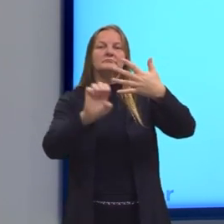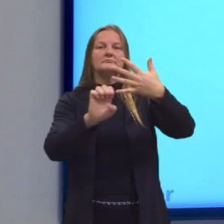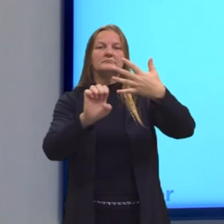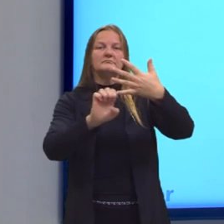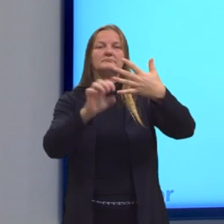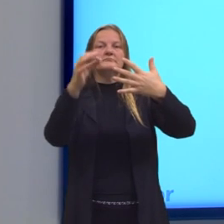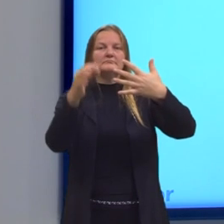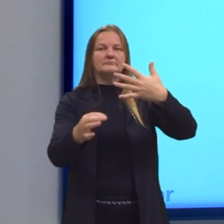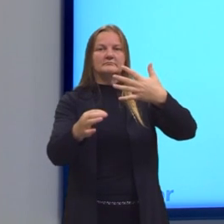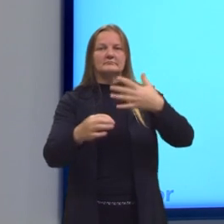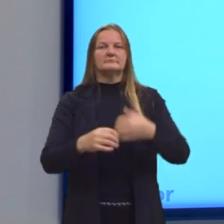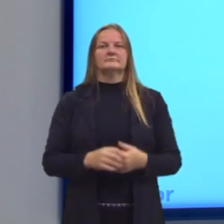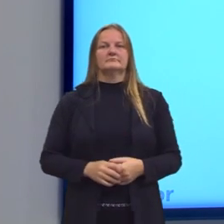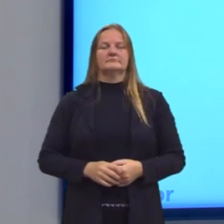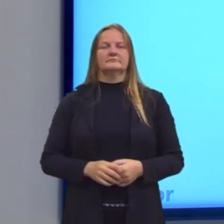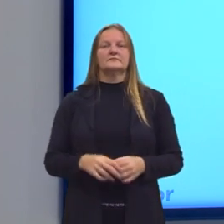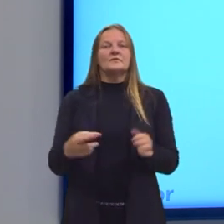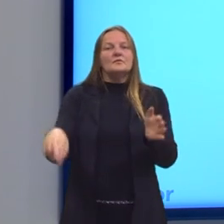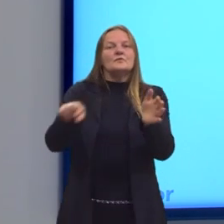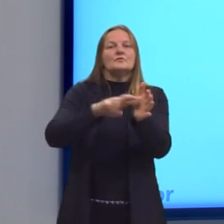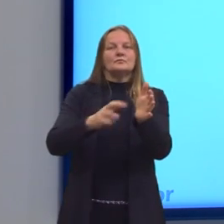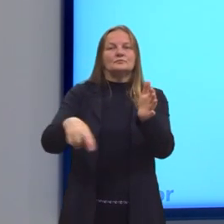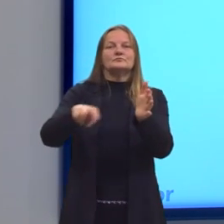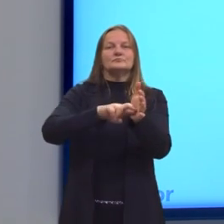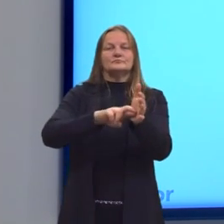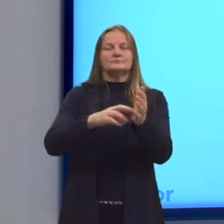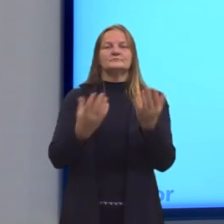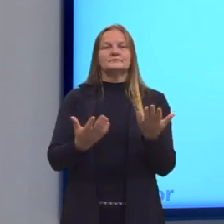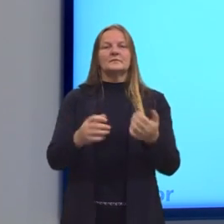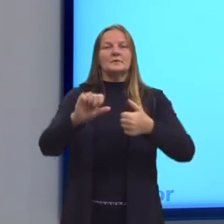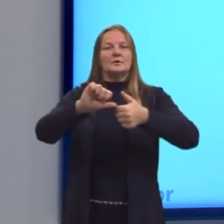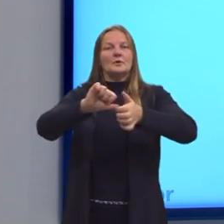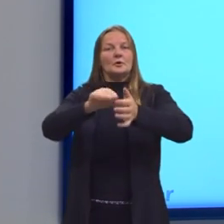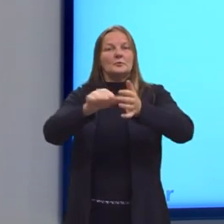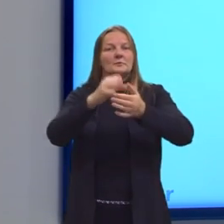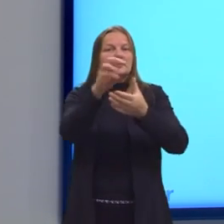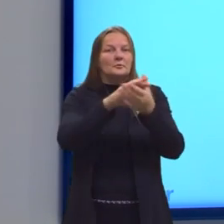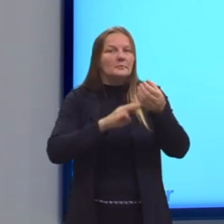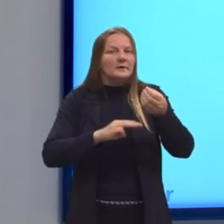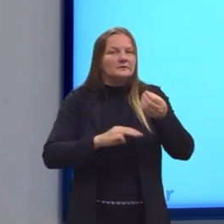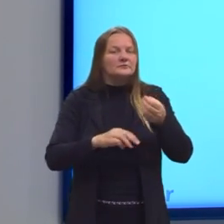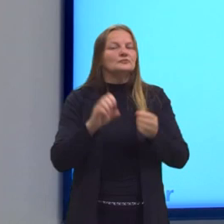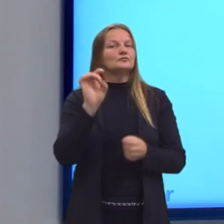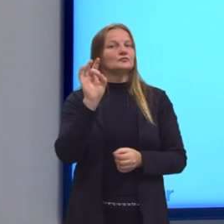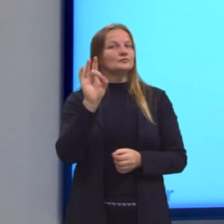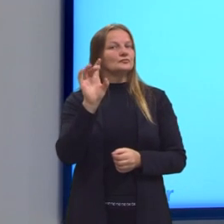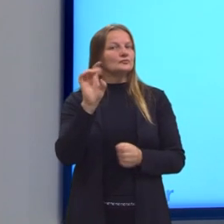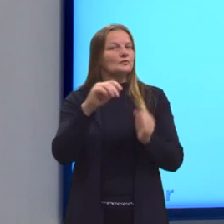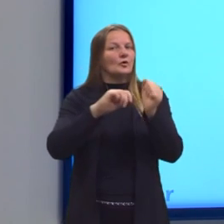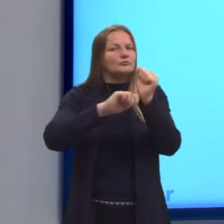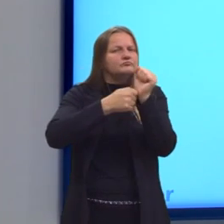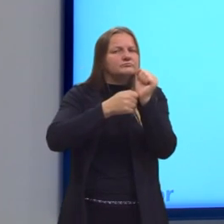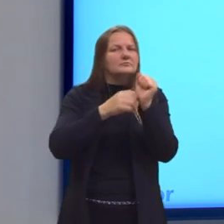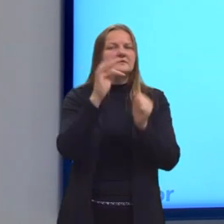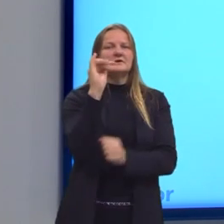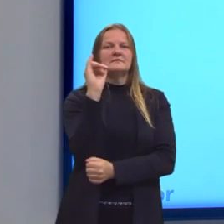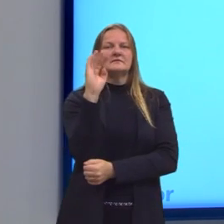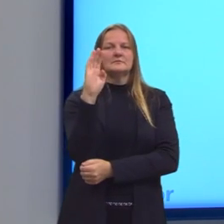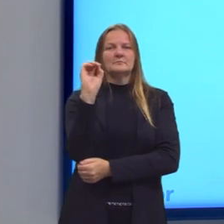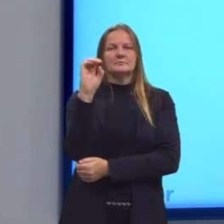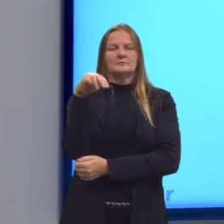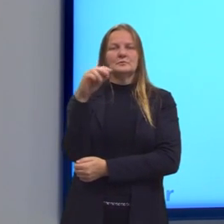Então, recapitulando, o primeiro método utilizado somente a sequência de Fibonacci